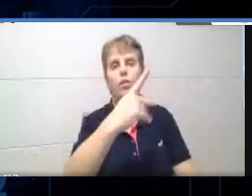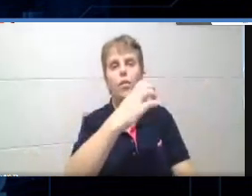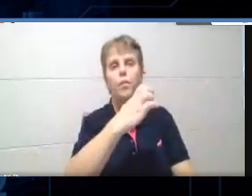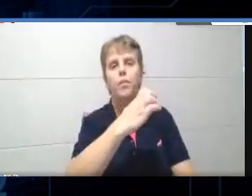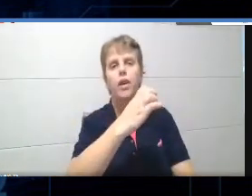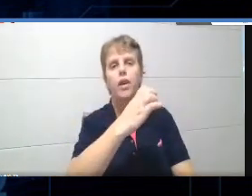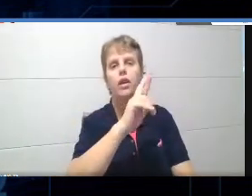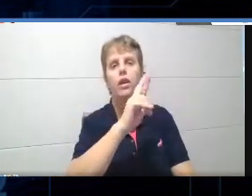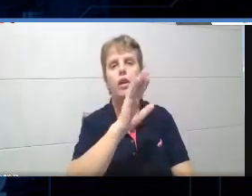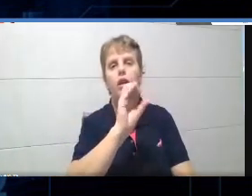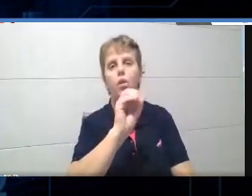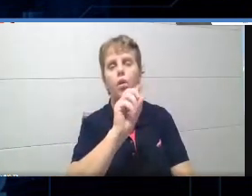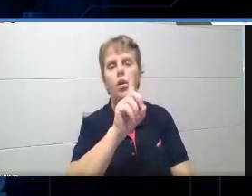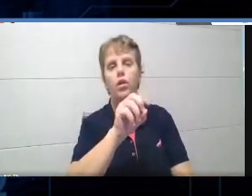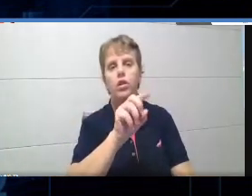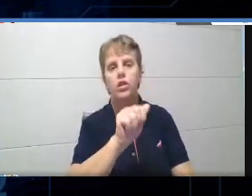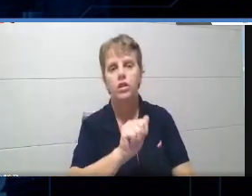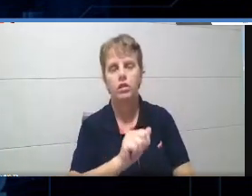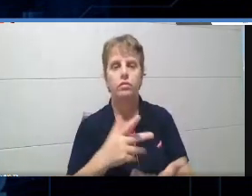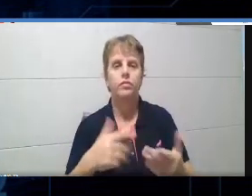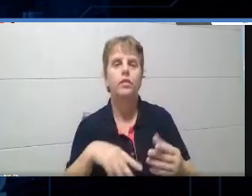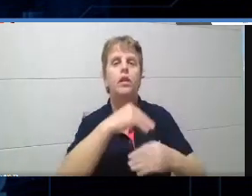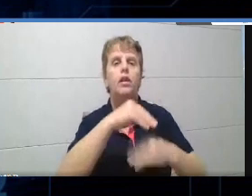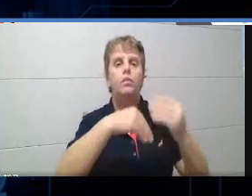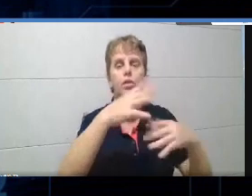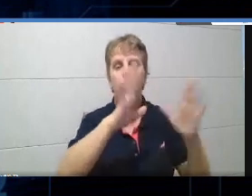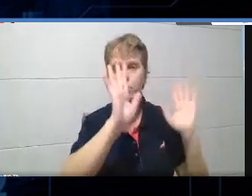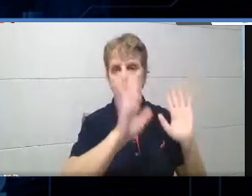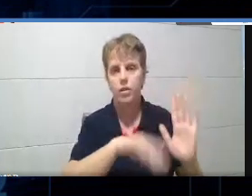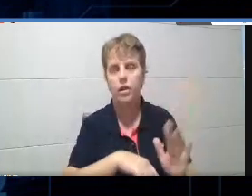potássio, potássio, eu tô aqui falando bobagem, a me ajuda aí, né,